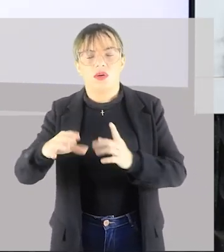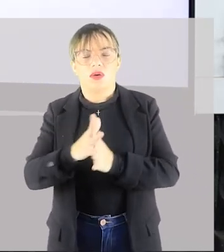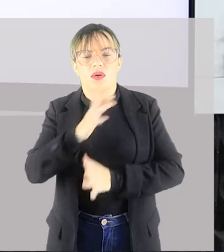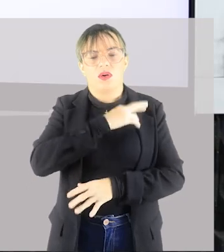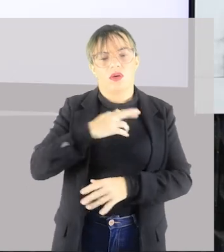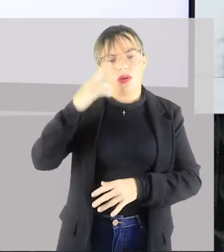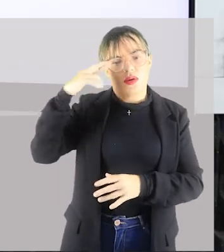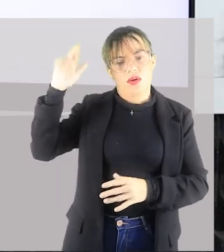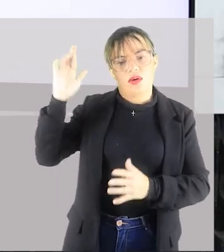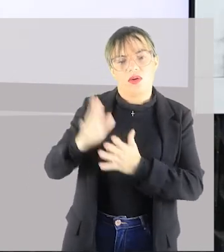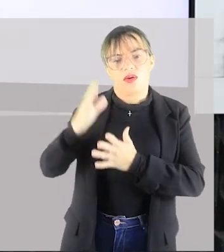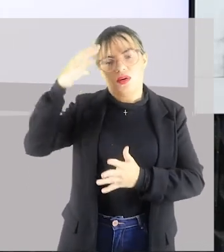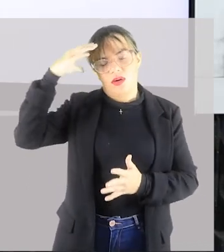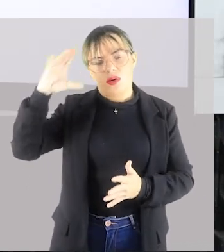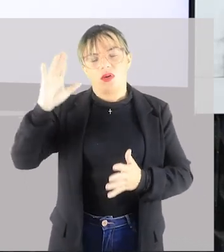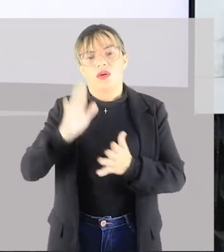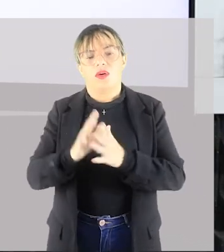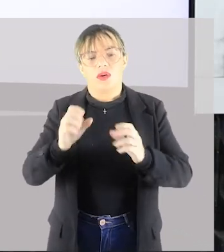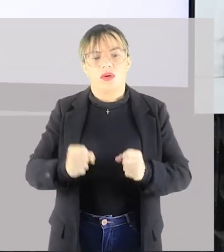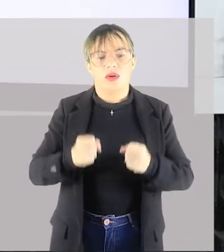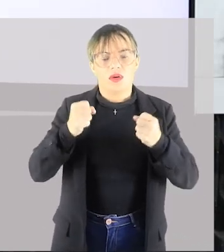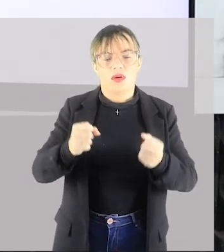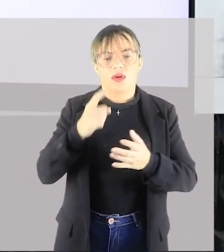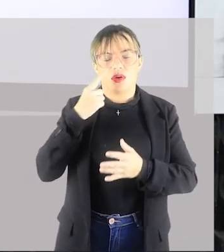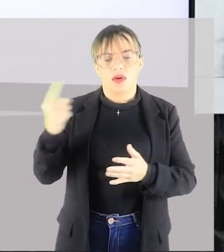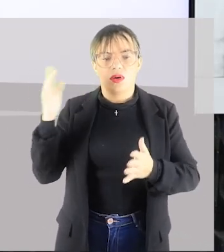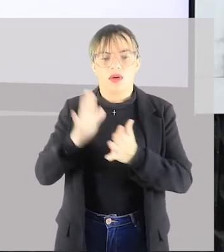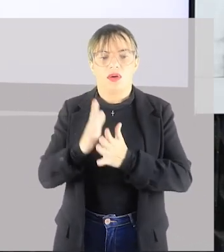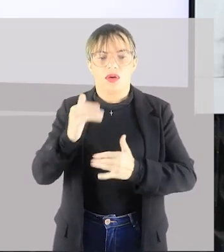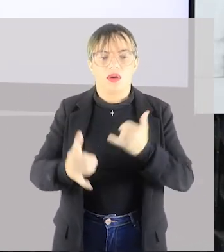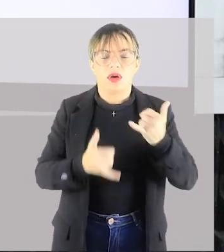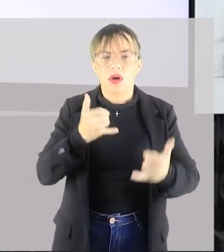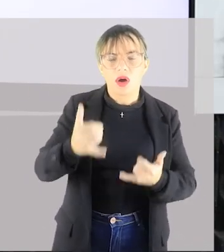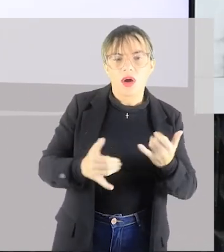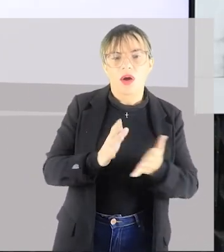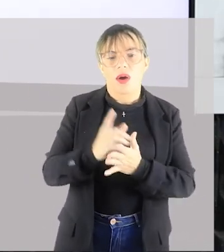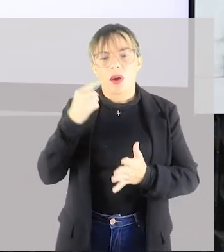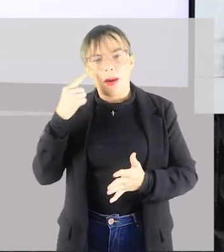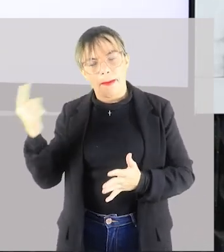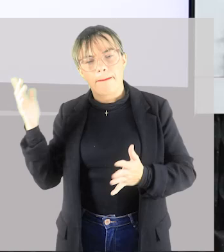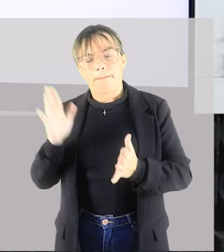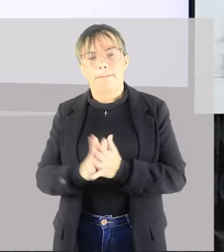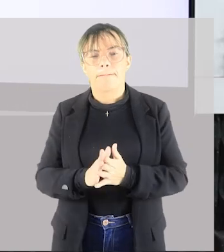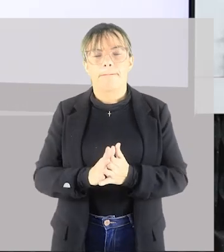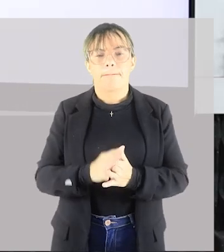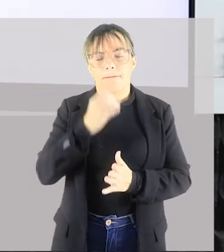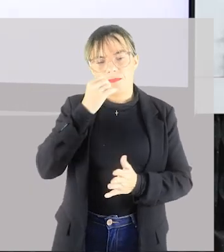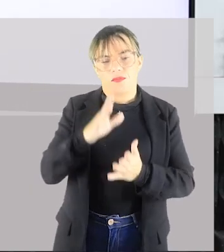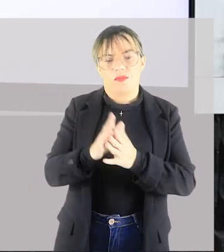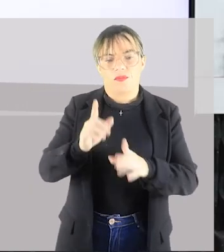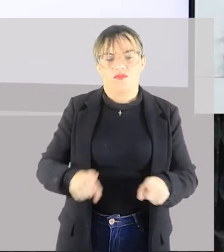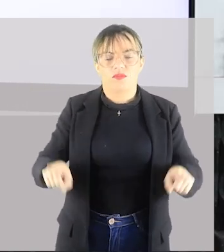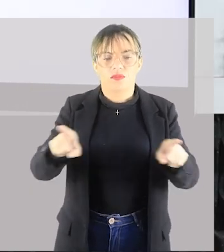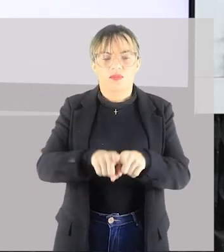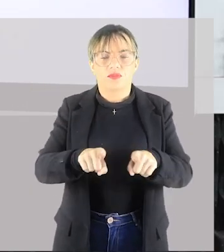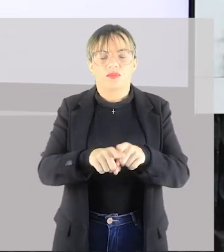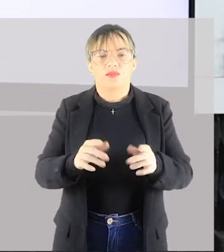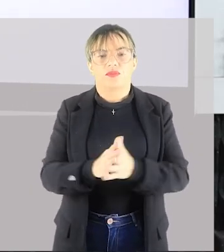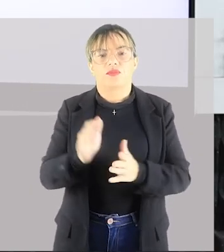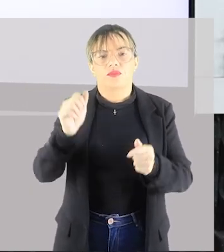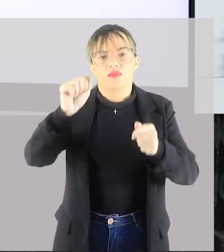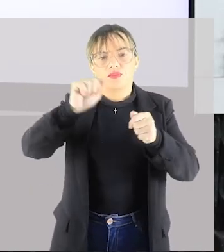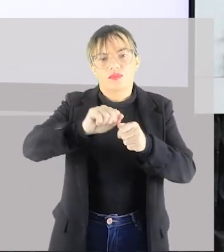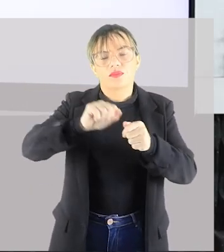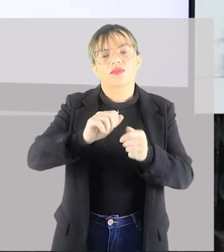culturais inseridos. Ela pode ser de forma recreativa também, pode ser feita de